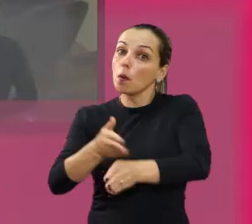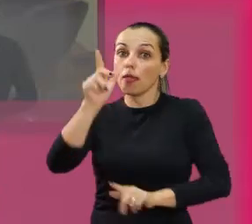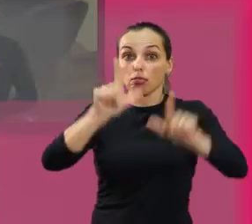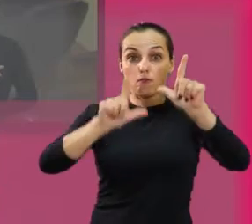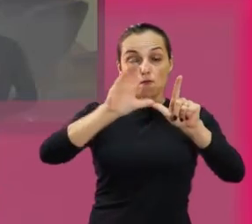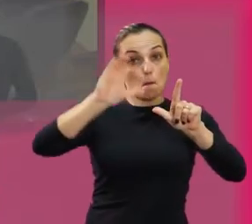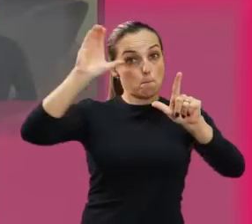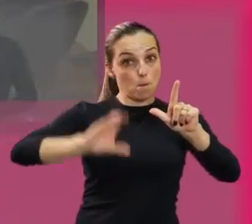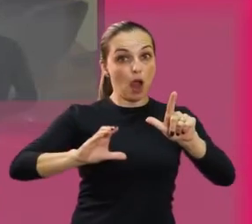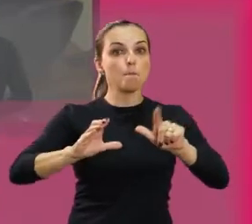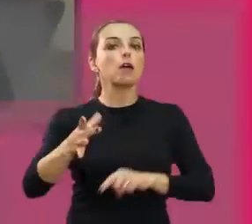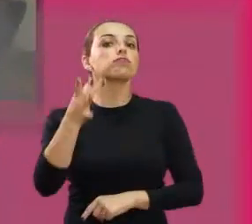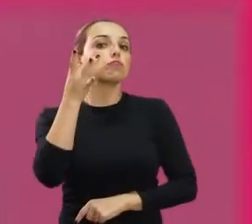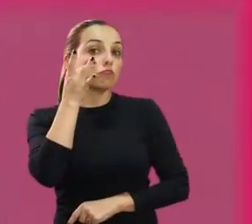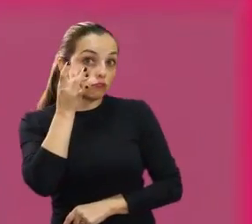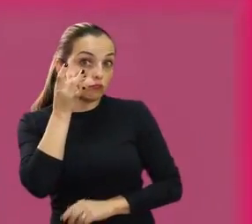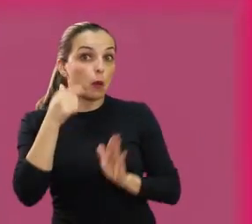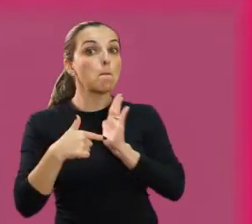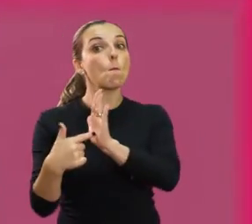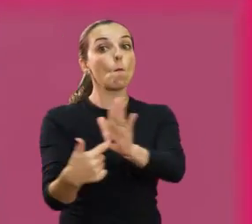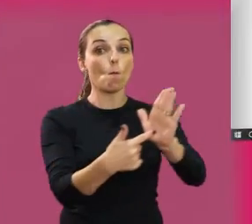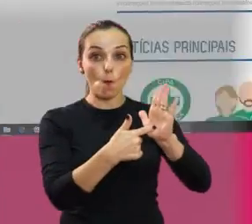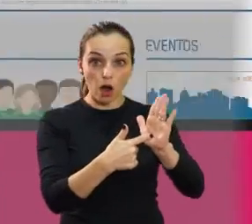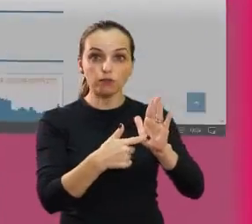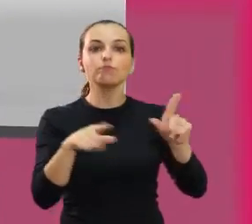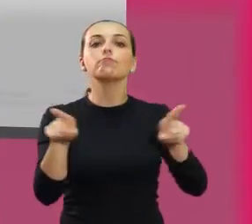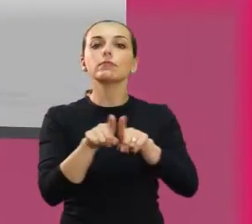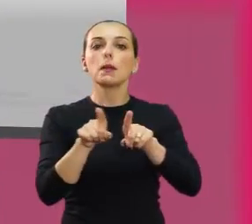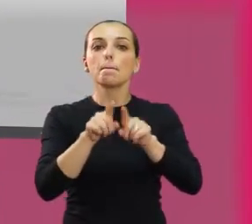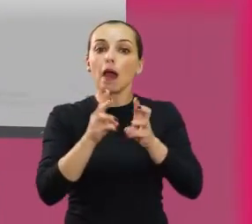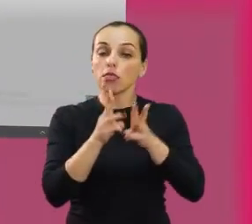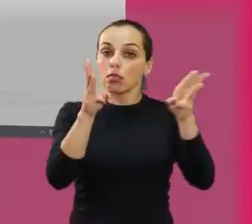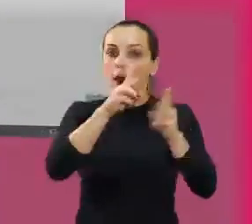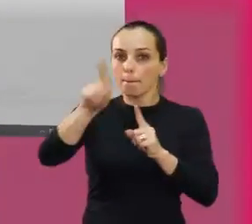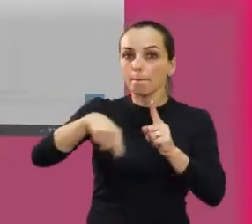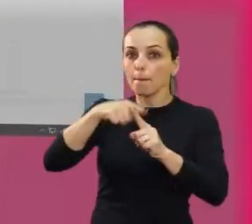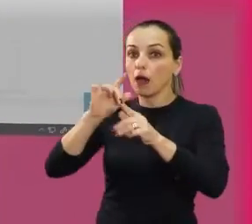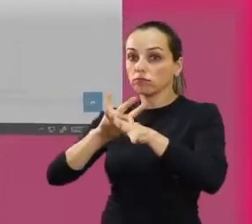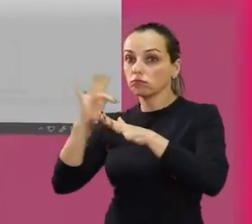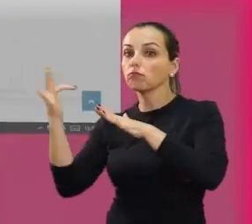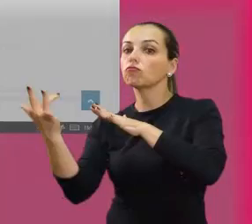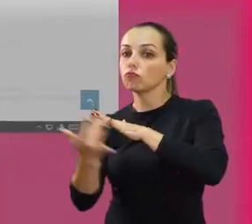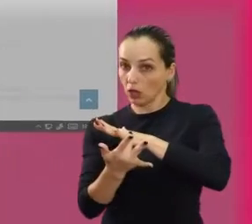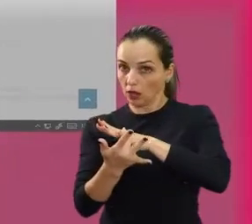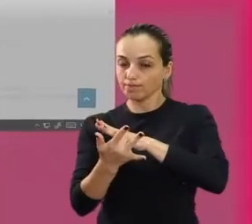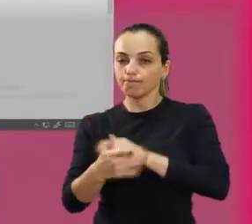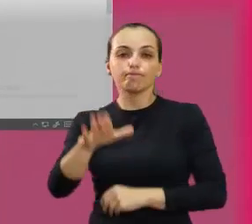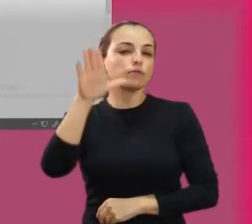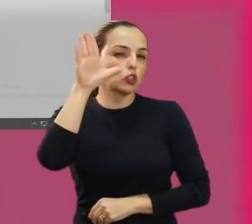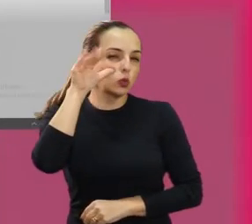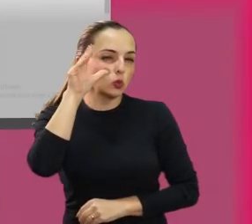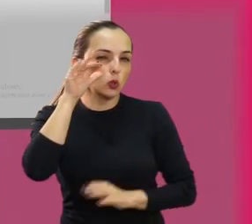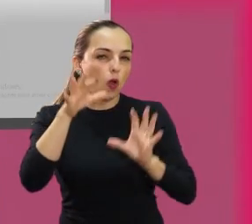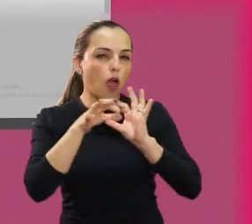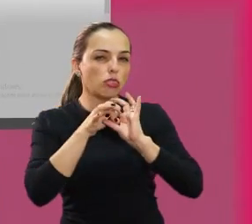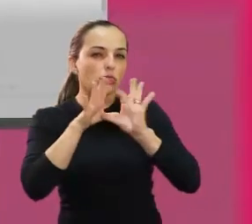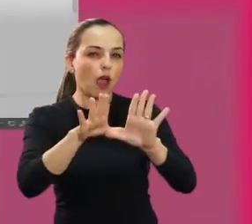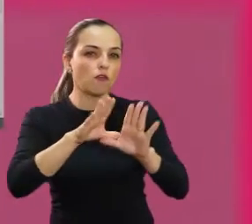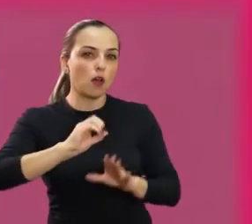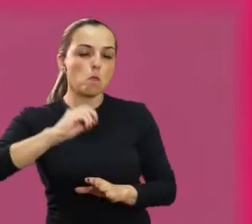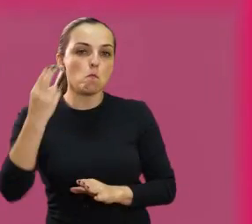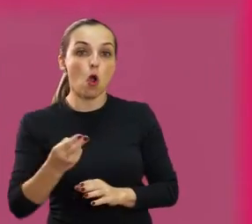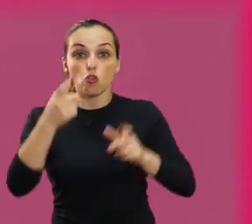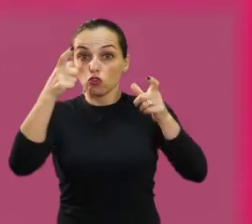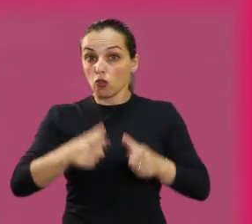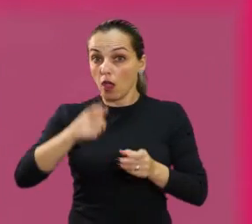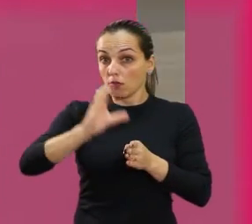todas as terças-feiras com transmissão ao vivo pela TV Câmara. Acesse o site Redes Sociais da